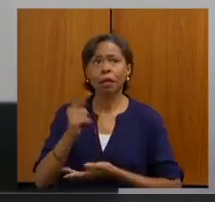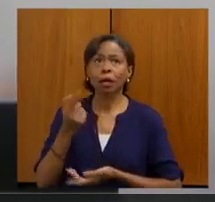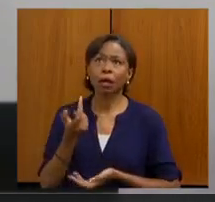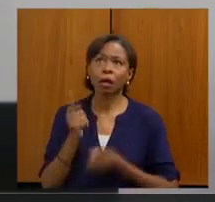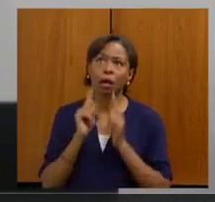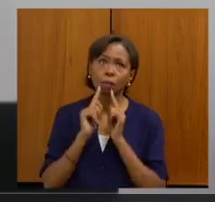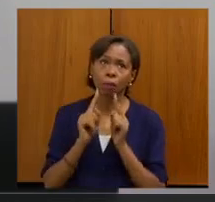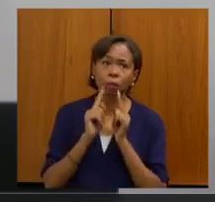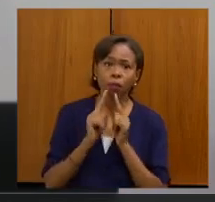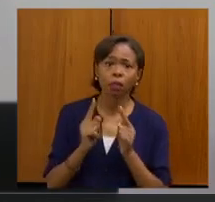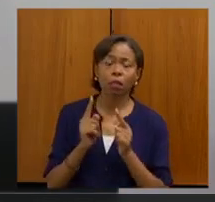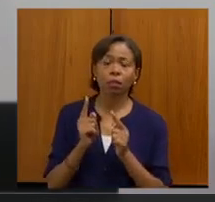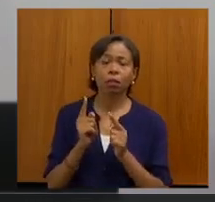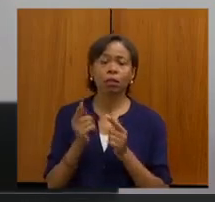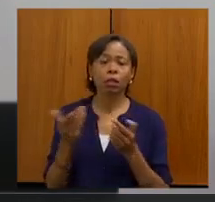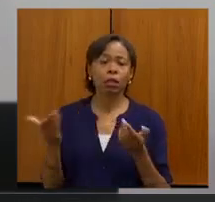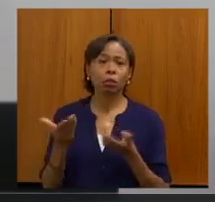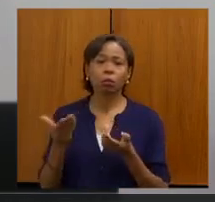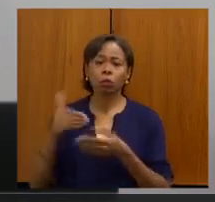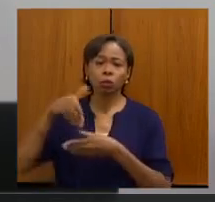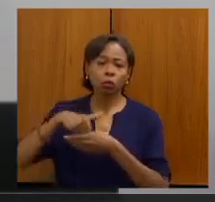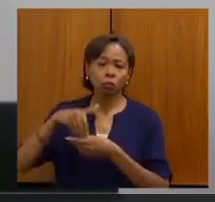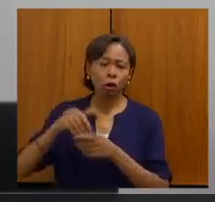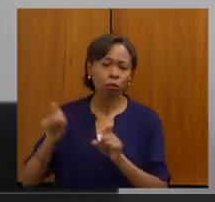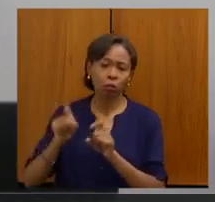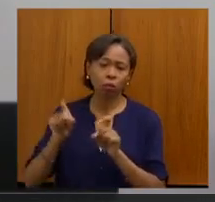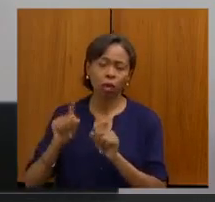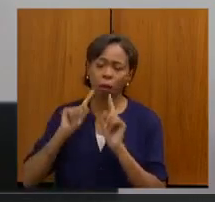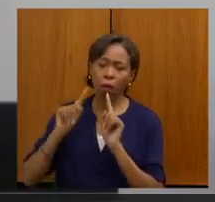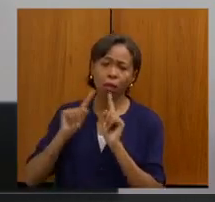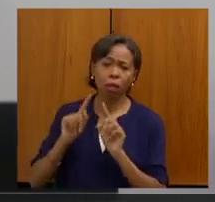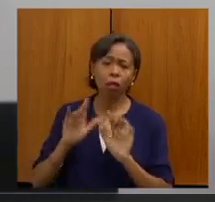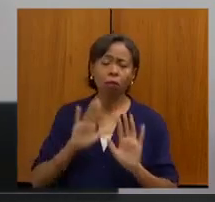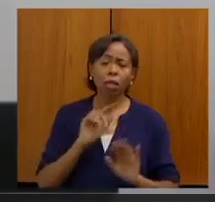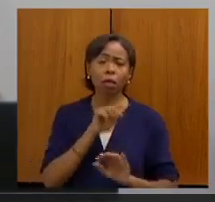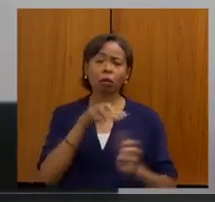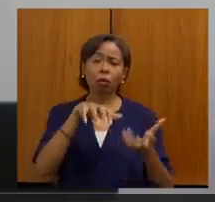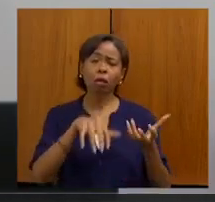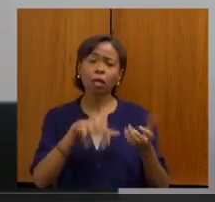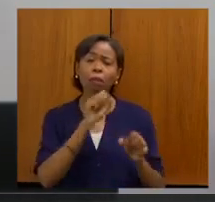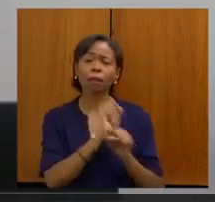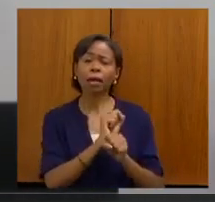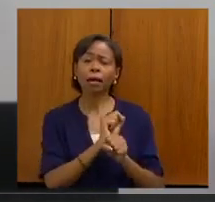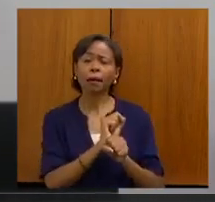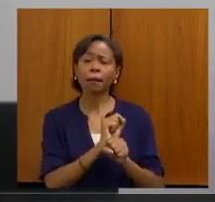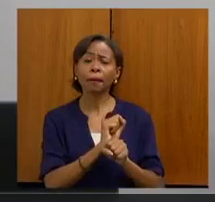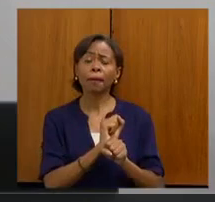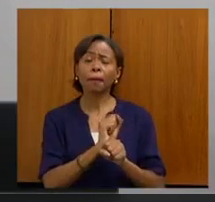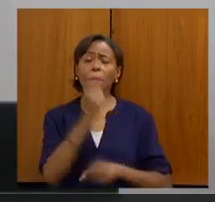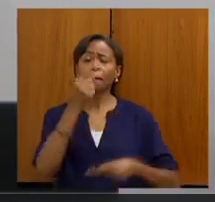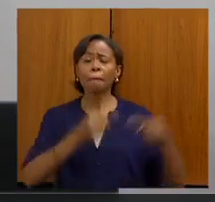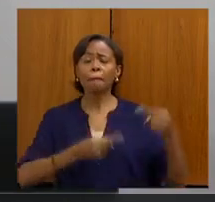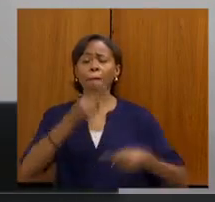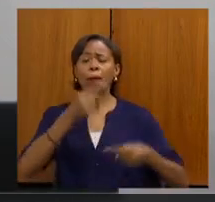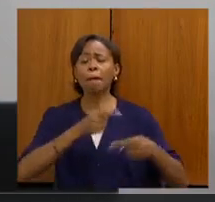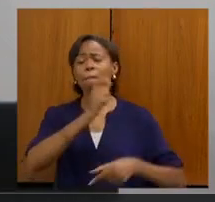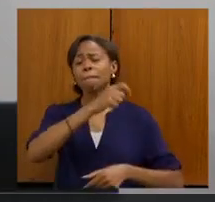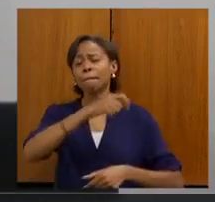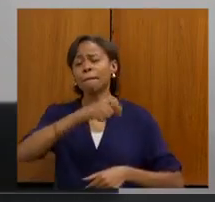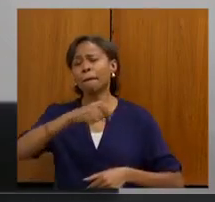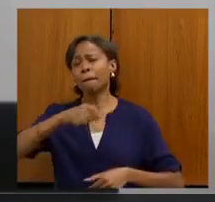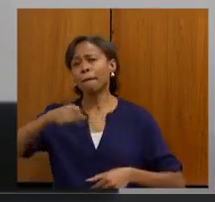o voto como é hoje, parado meses e meses. Parece que aquilo é o assunto principal hoje